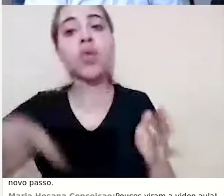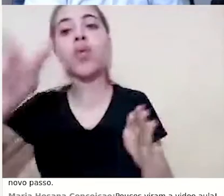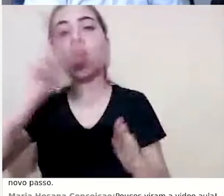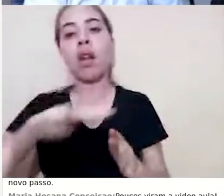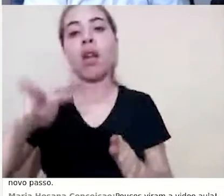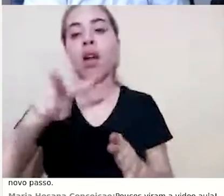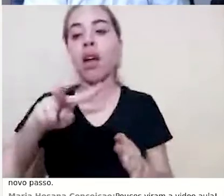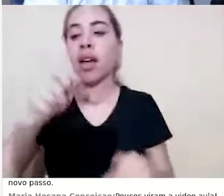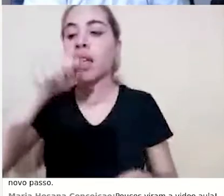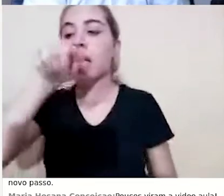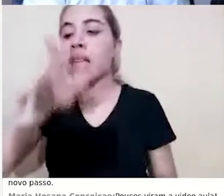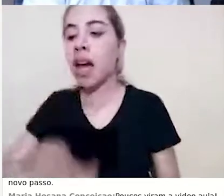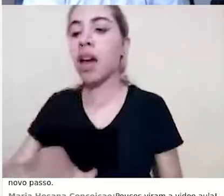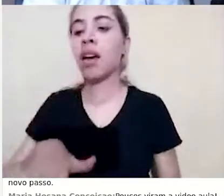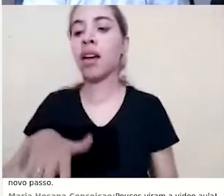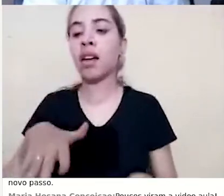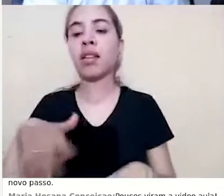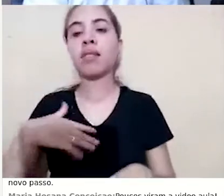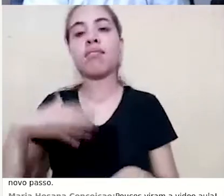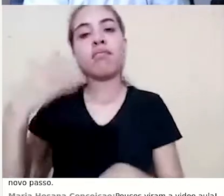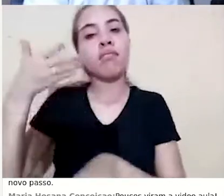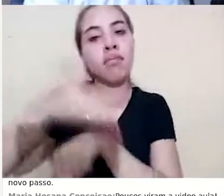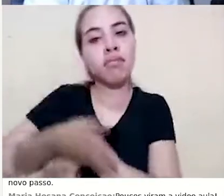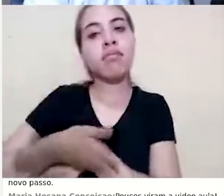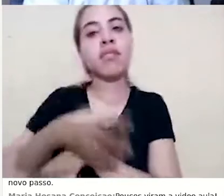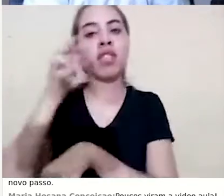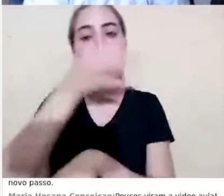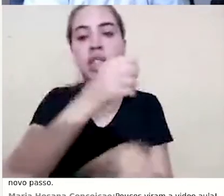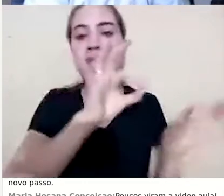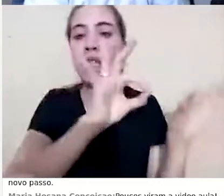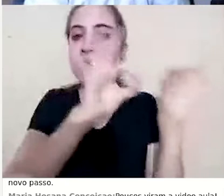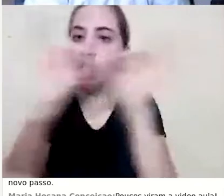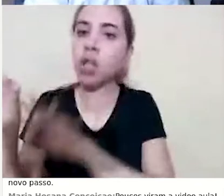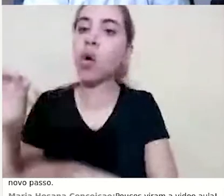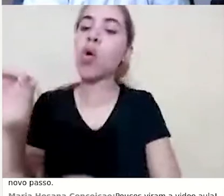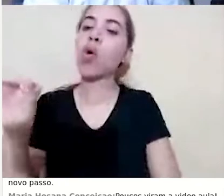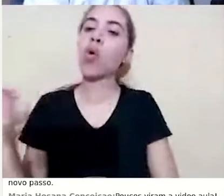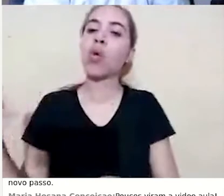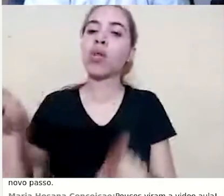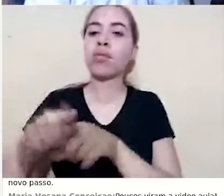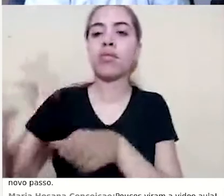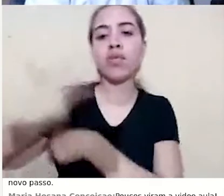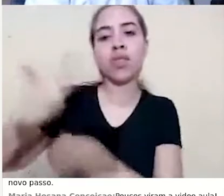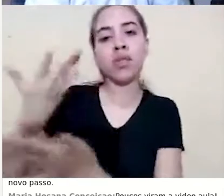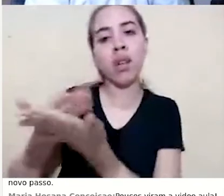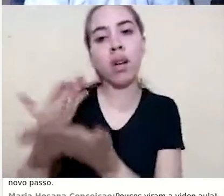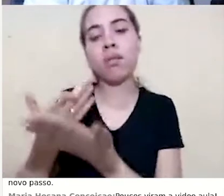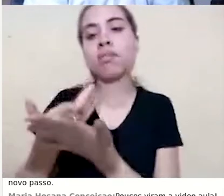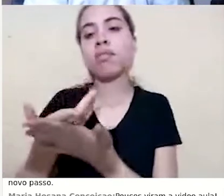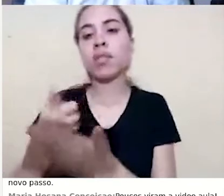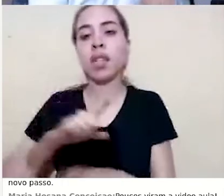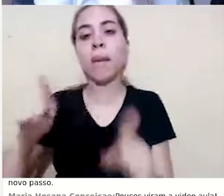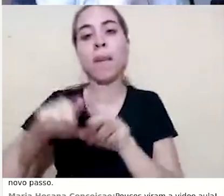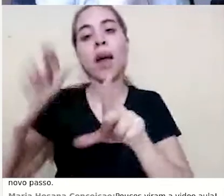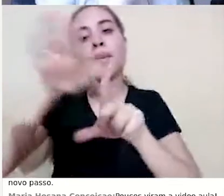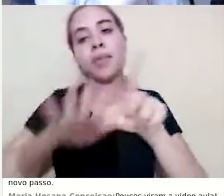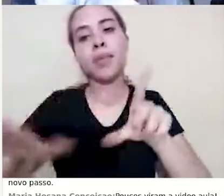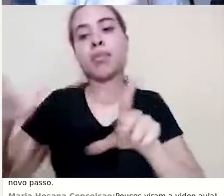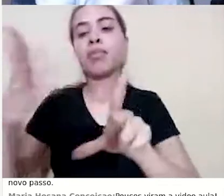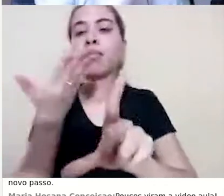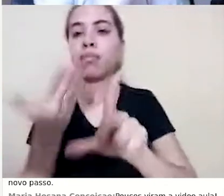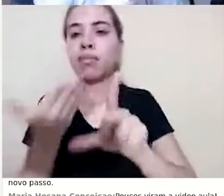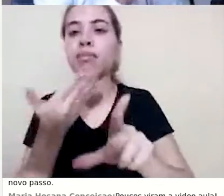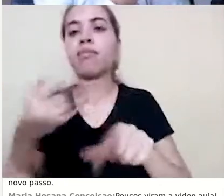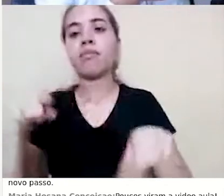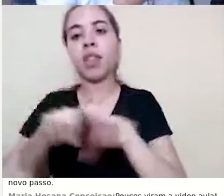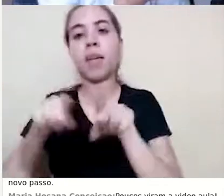assistiu a vídeo-aula que foi síncrona para alguns e que para outros eles entraram aqui na plataforma posterior e assistiram também.